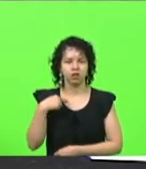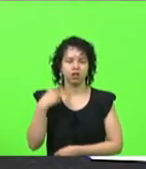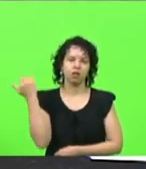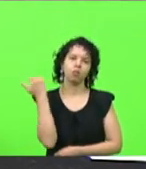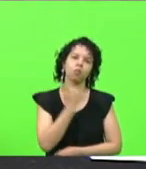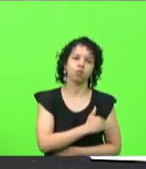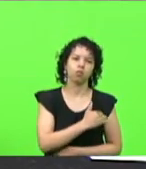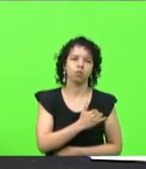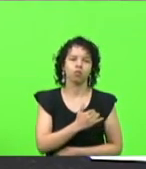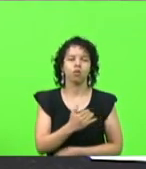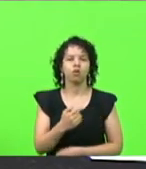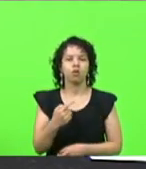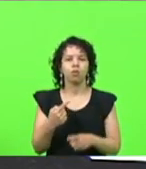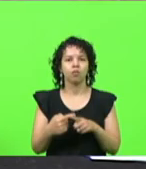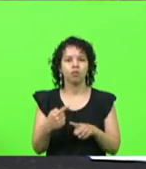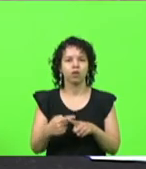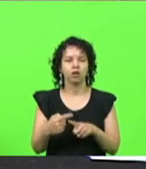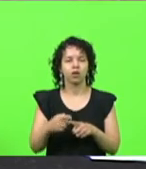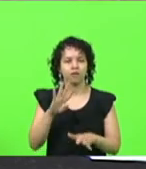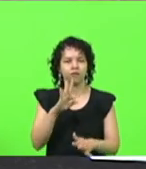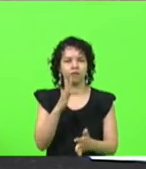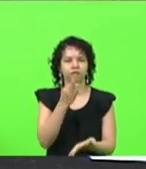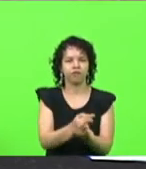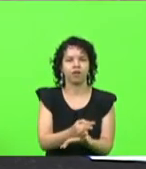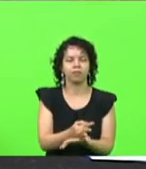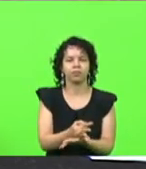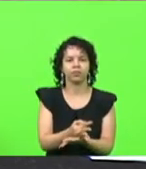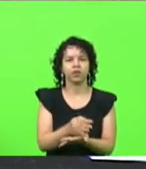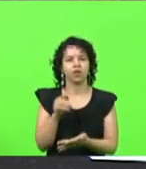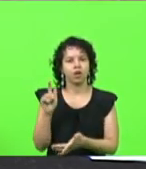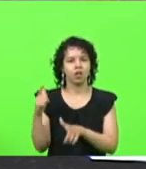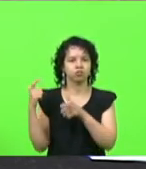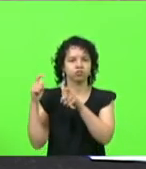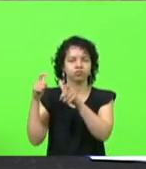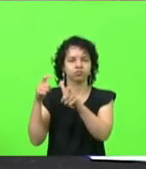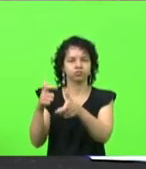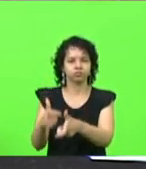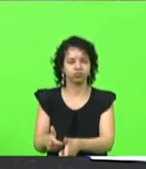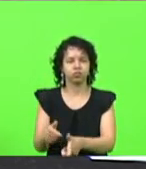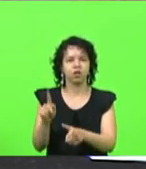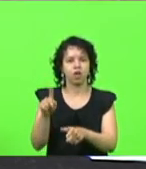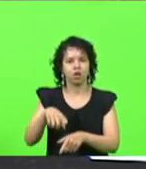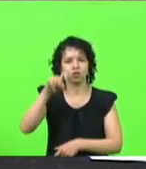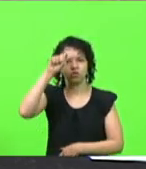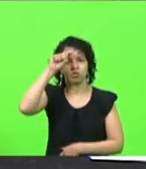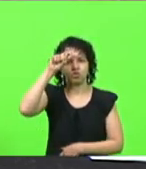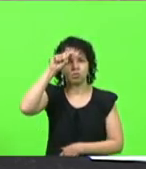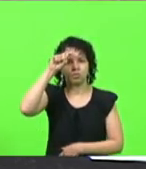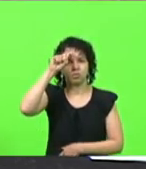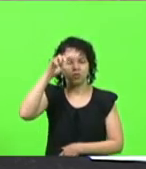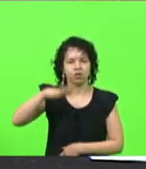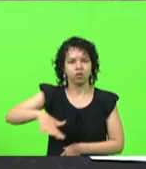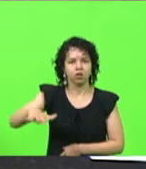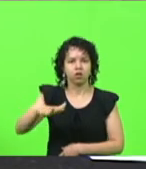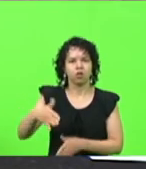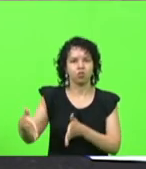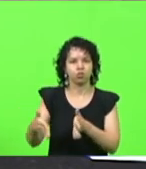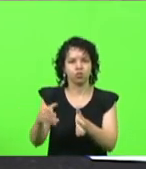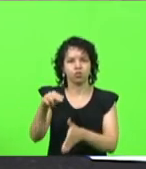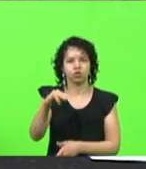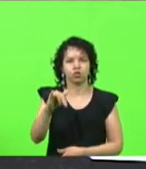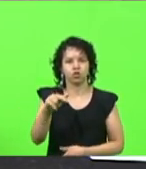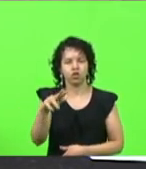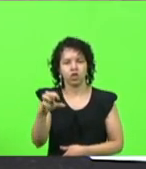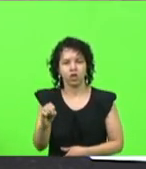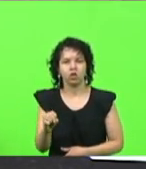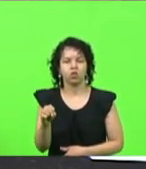descendência da elite egípcia, em Alexandria, no Rio Nilo, e começou a influenciar muito